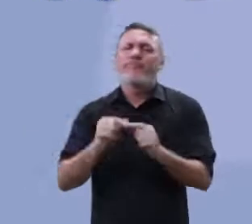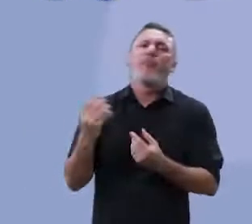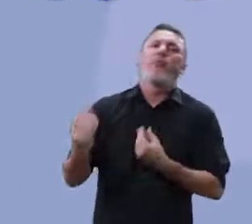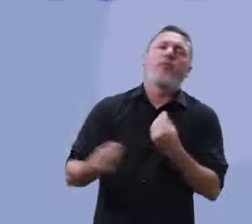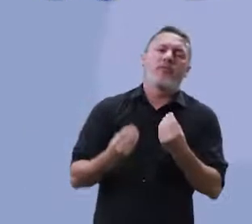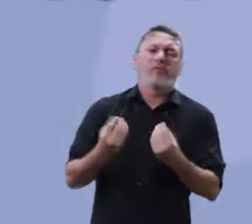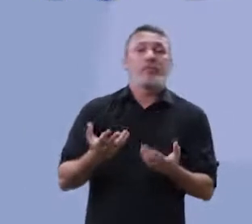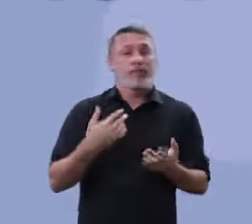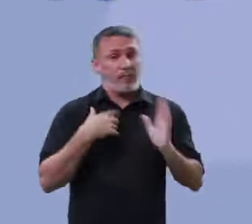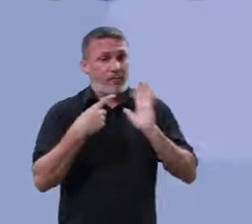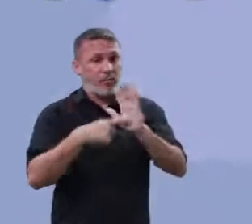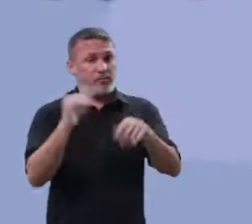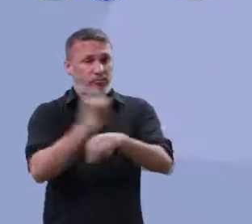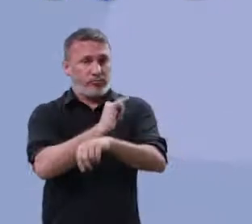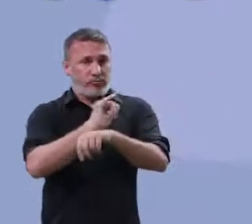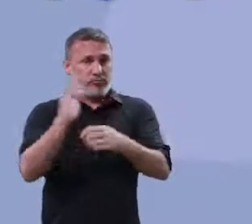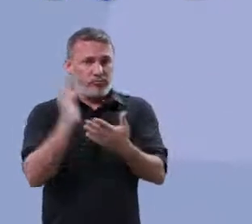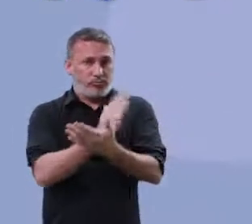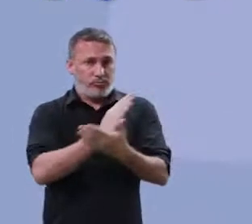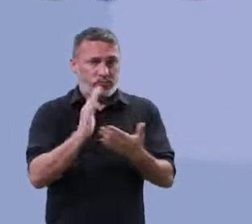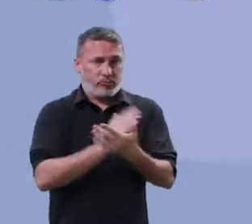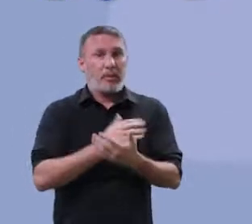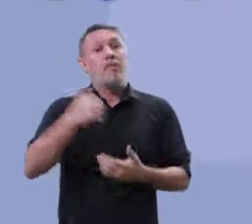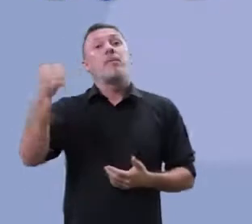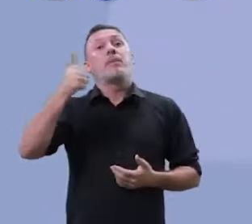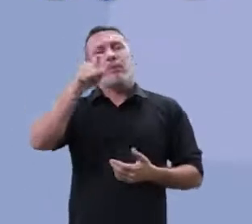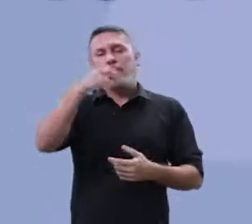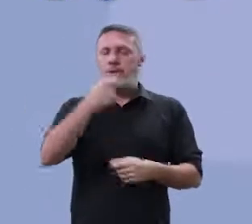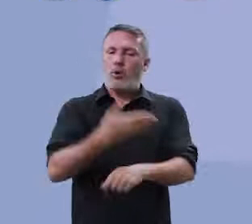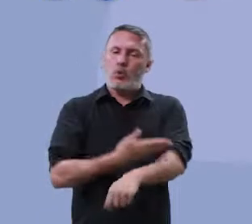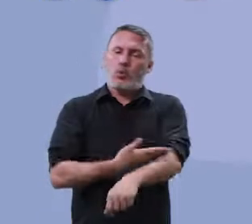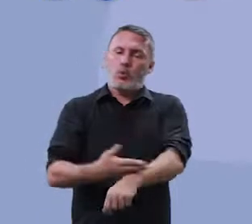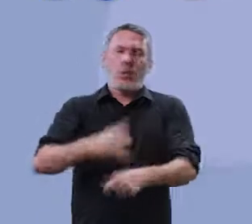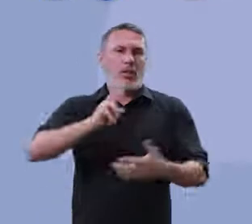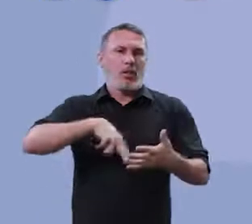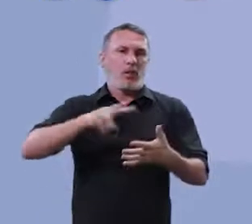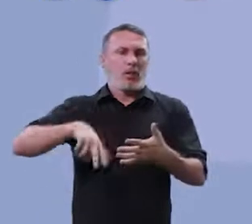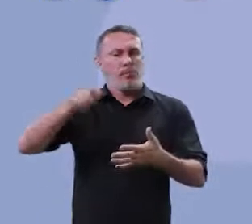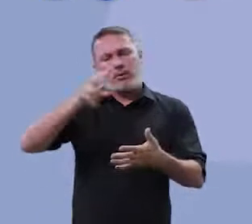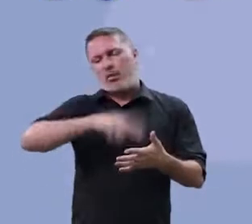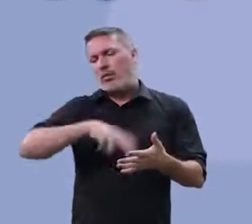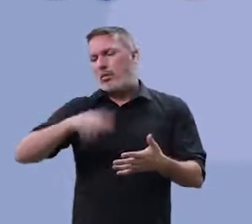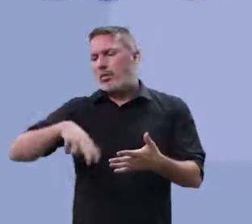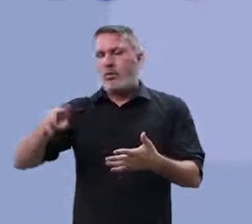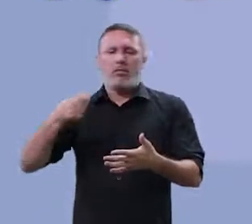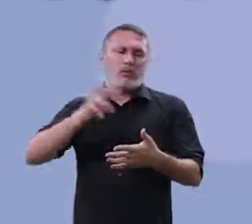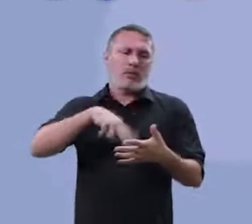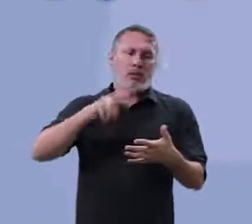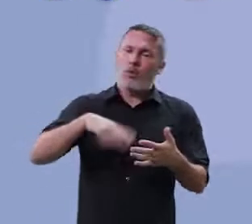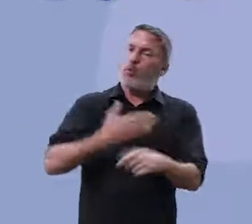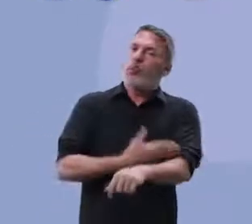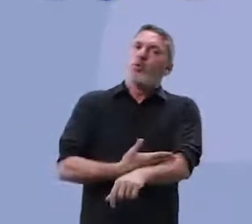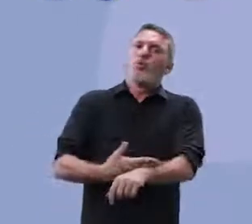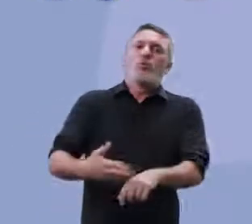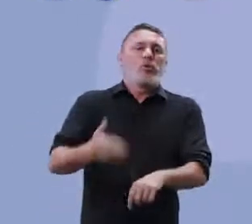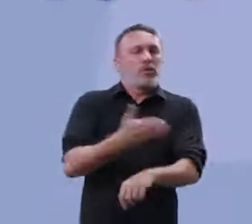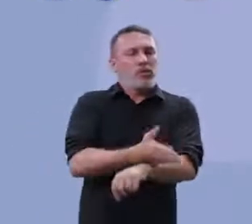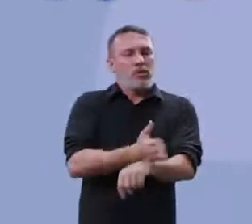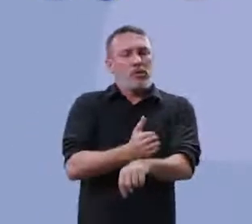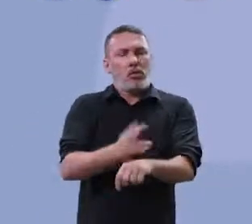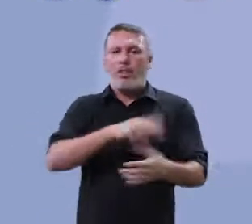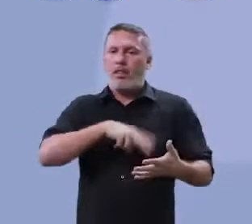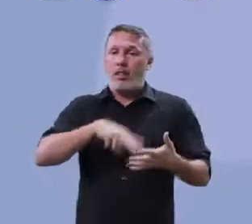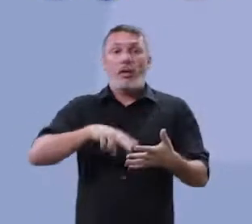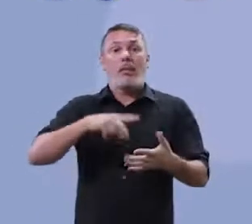Vou mostrar pra vocês algumas estratégias. Primeiro, você tem que ter o hábito de leitura. Precisa ler. Vai lendo, lendo a todo